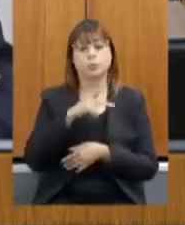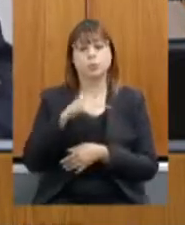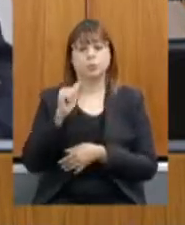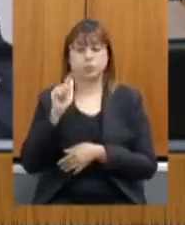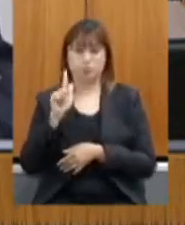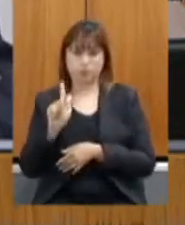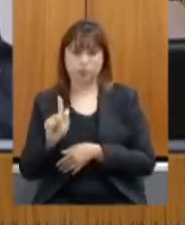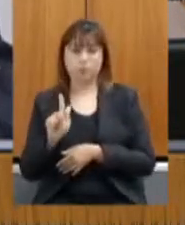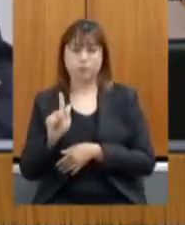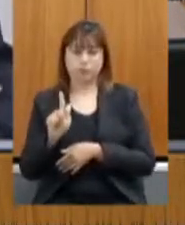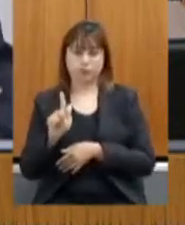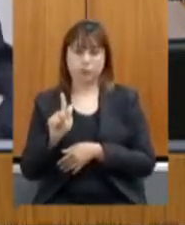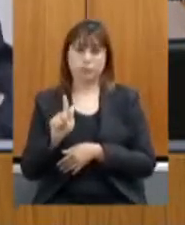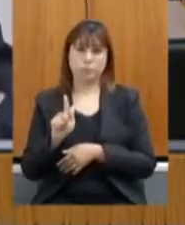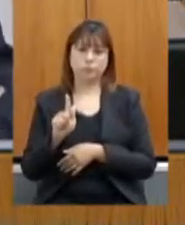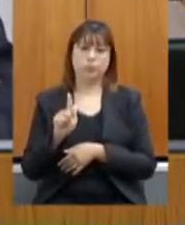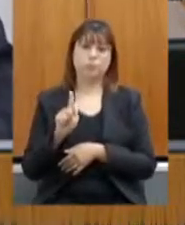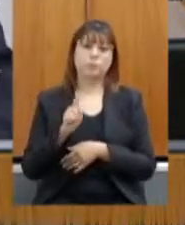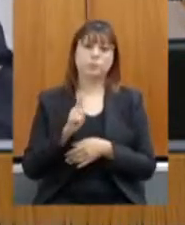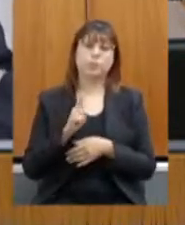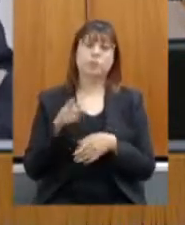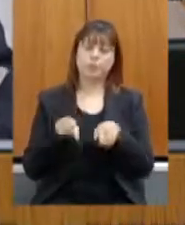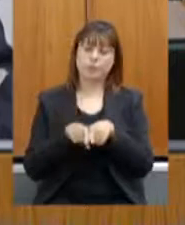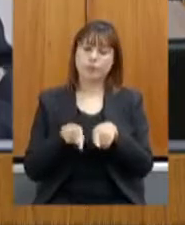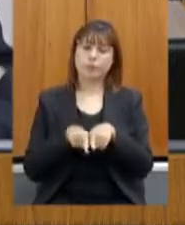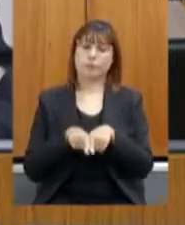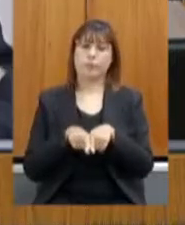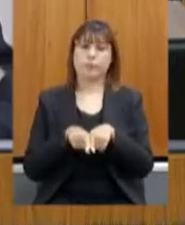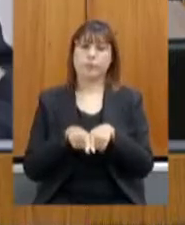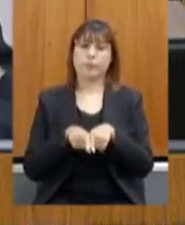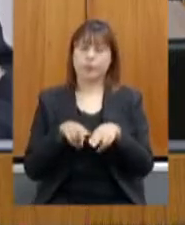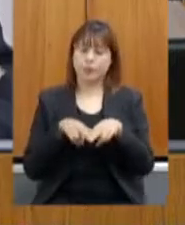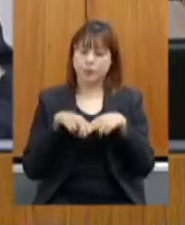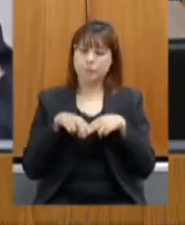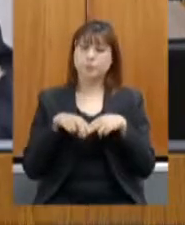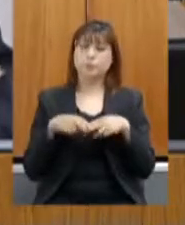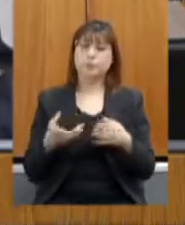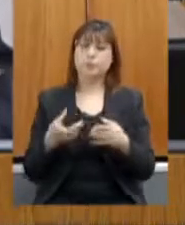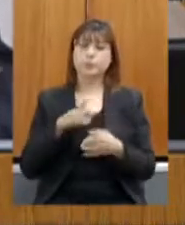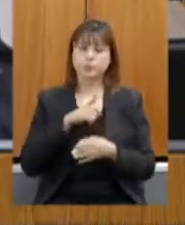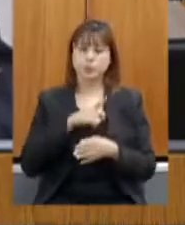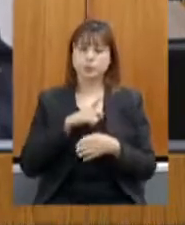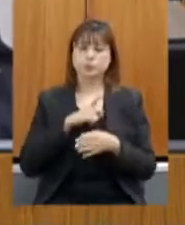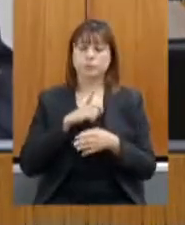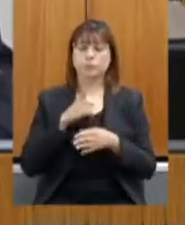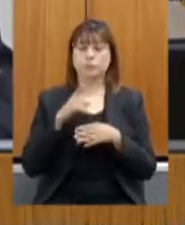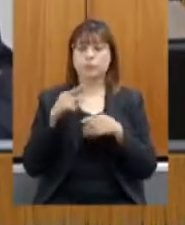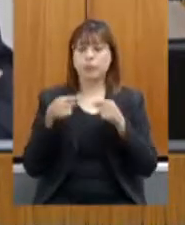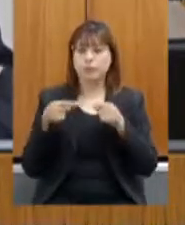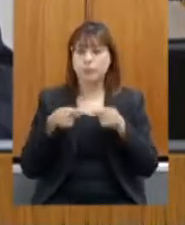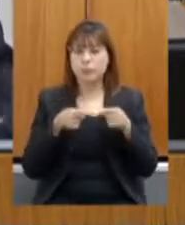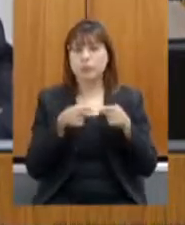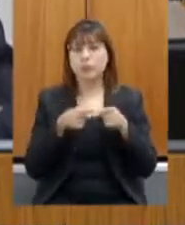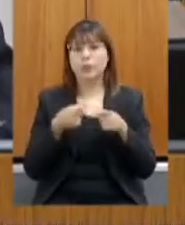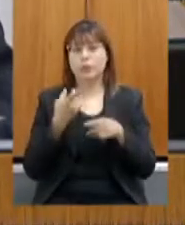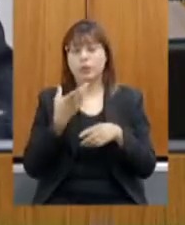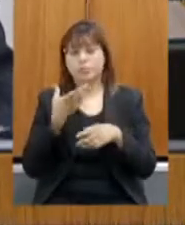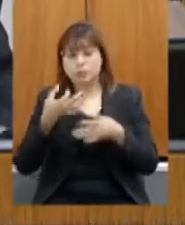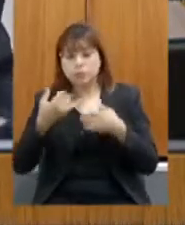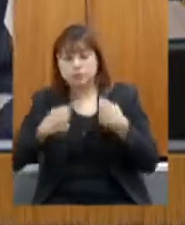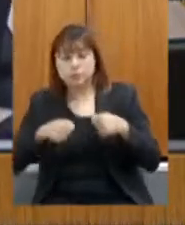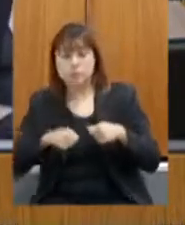plurianual de ação governamental PPAG e portanto carregadas de demandas relacionadas ao cotidiano da população e